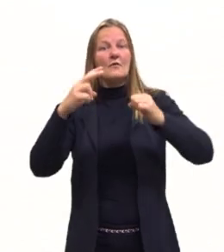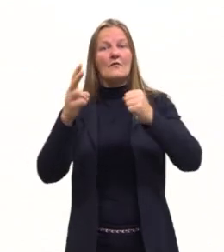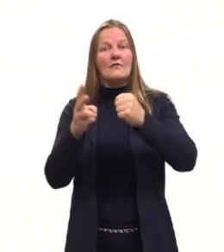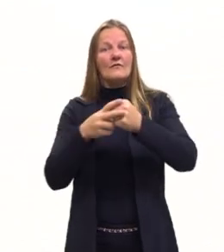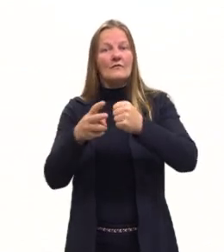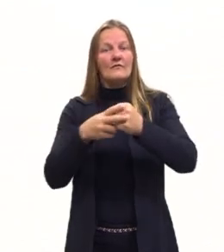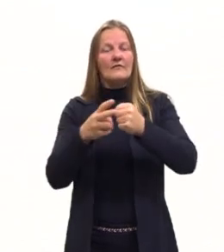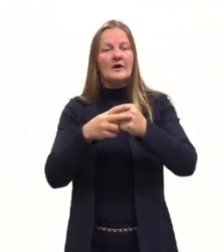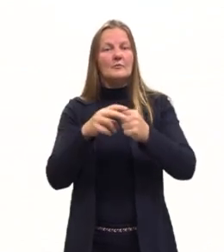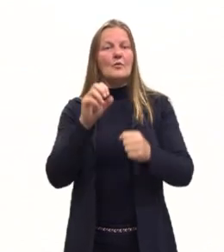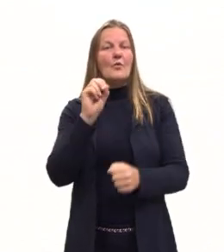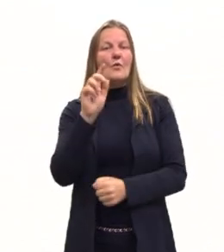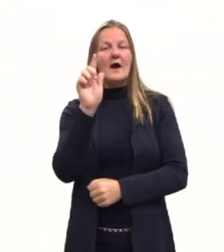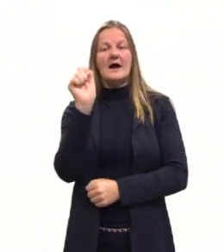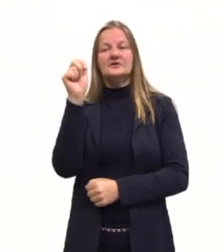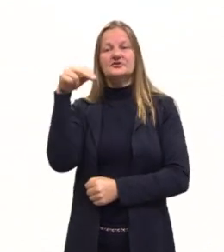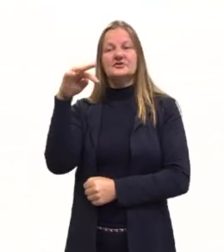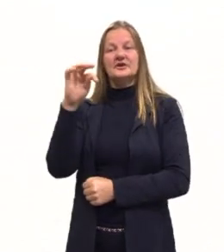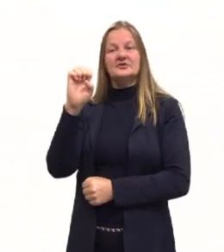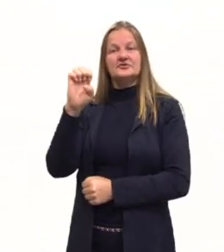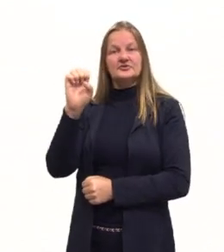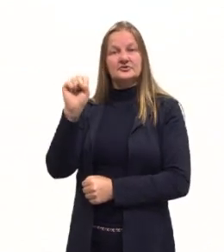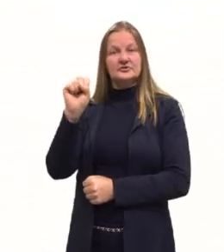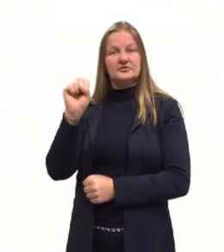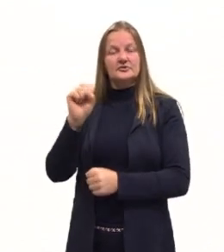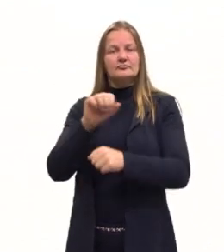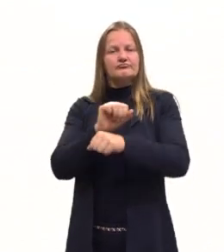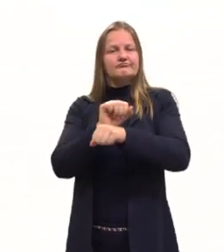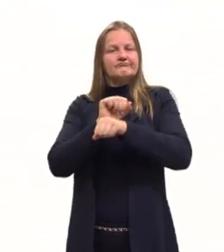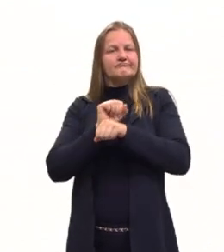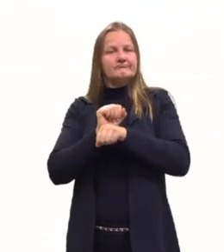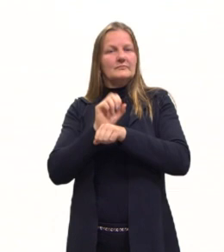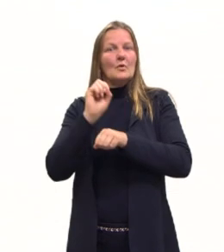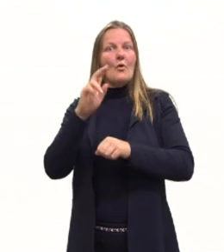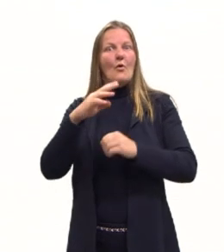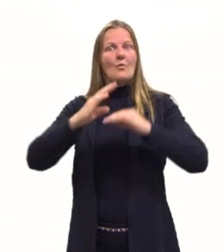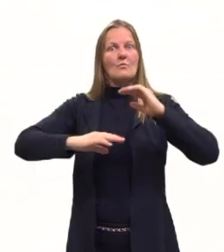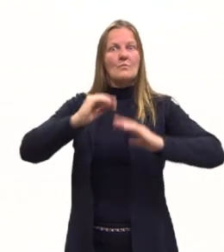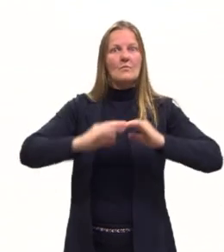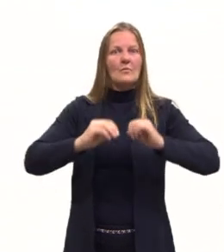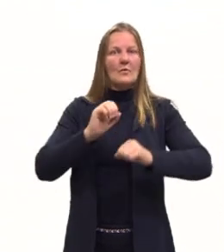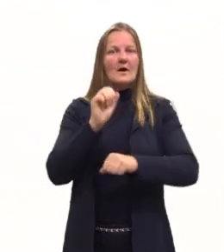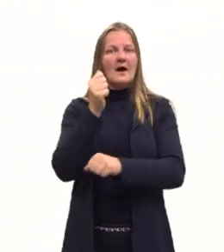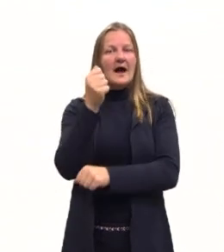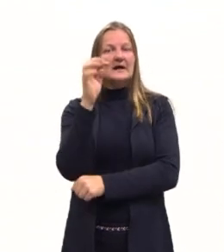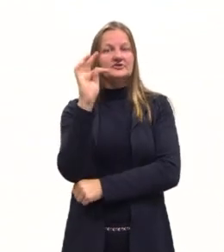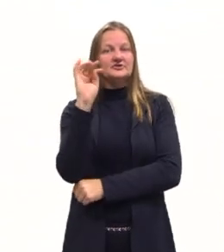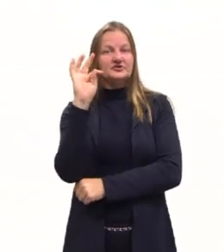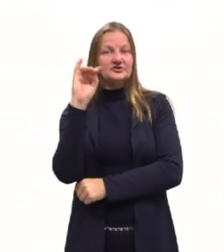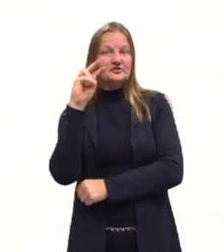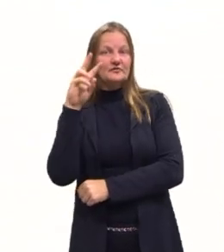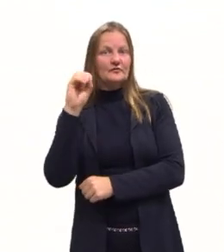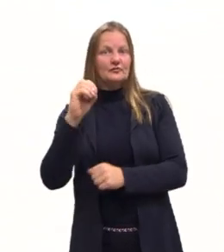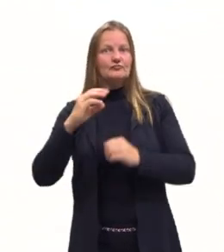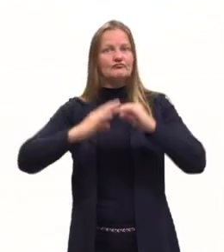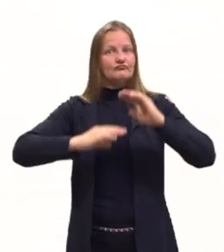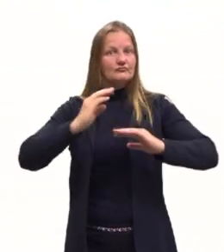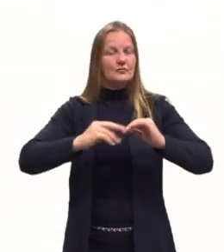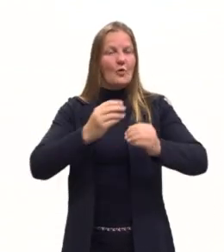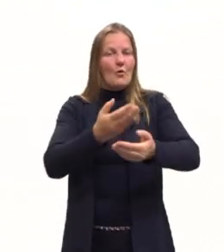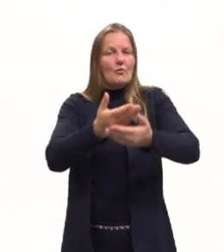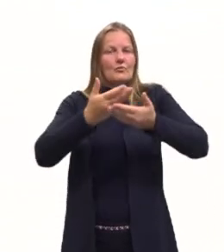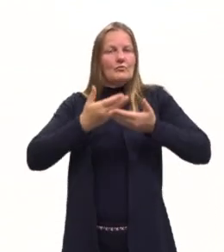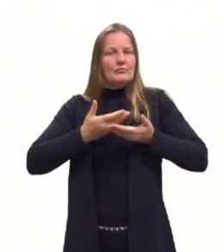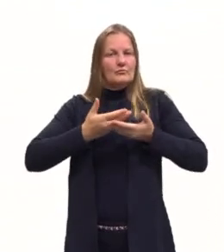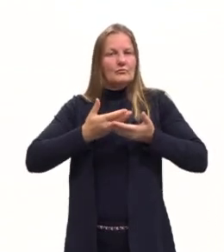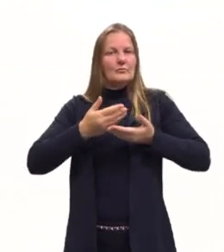agente ou paciente da ação. Ou seja, se o sujeito age ou se o sujeito recebe